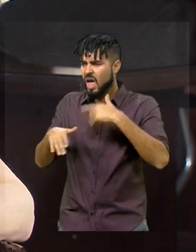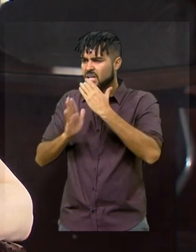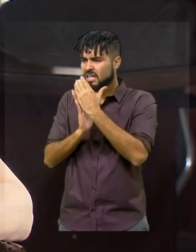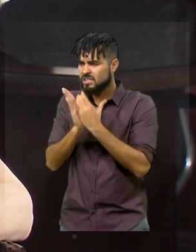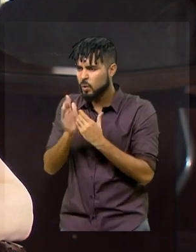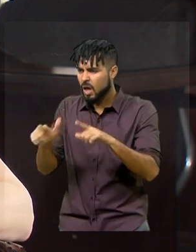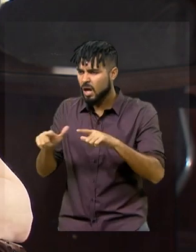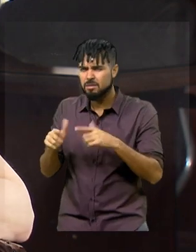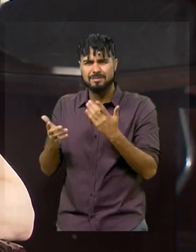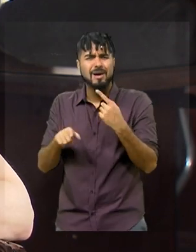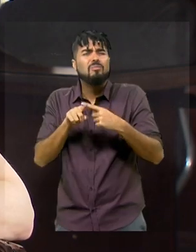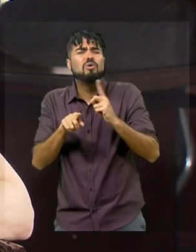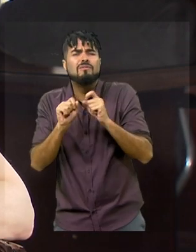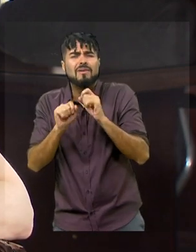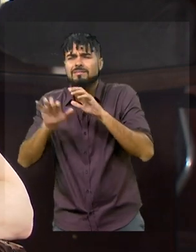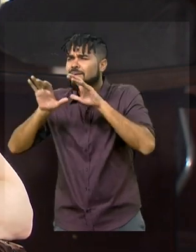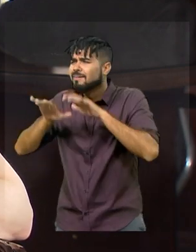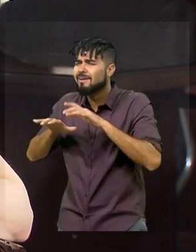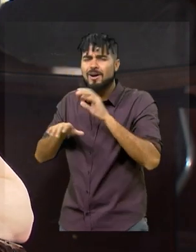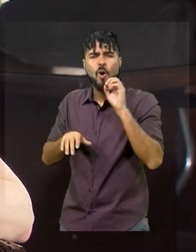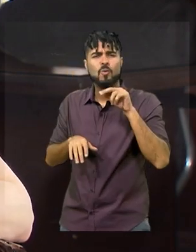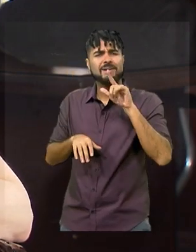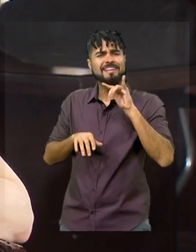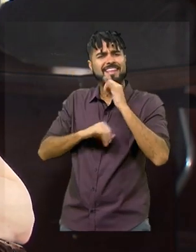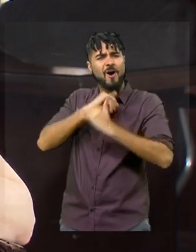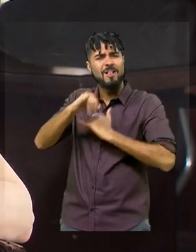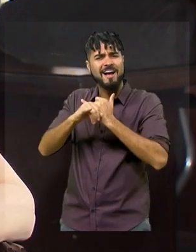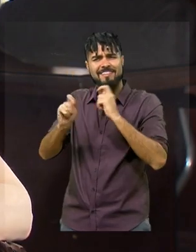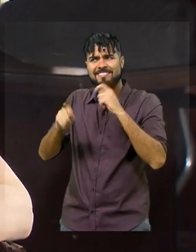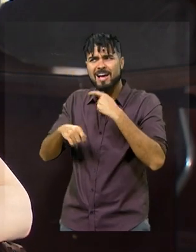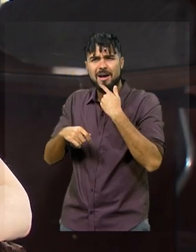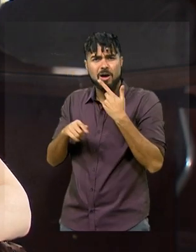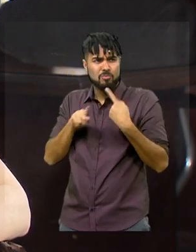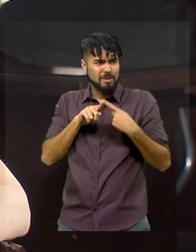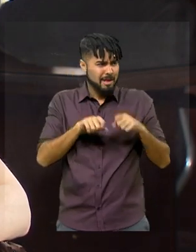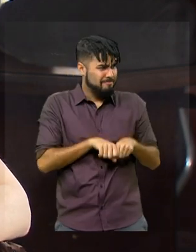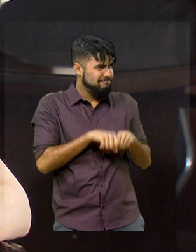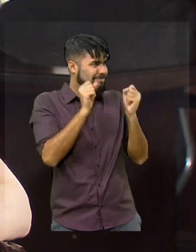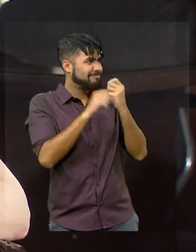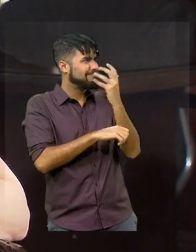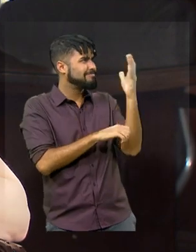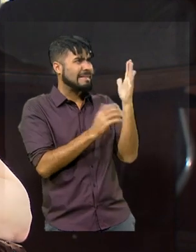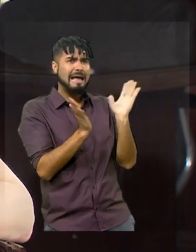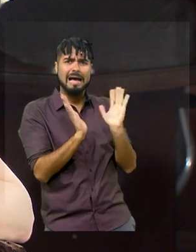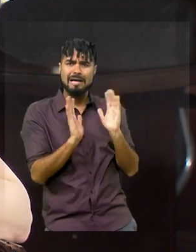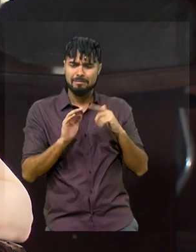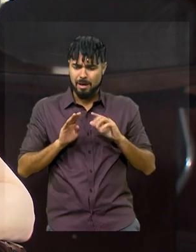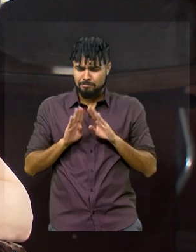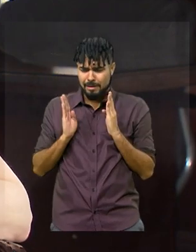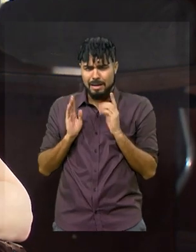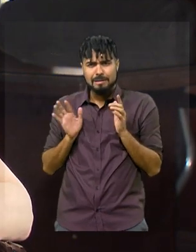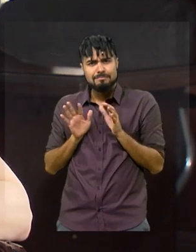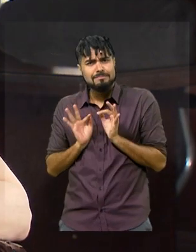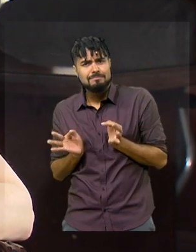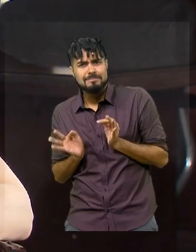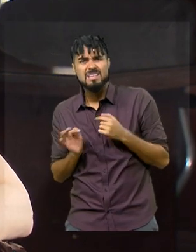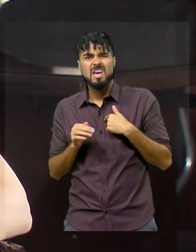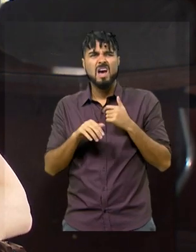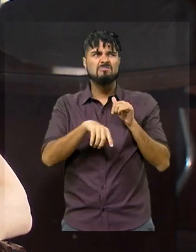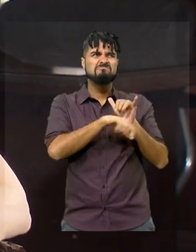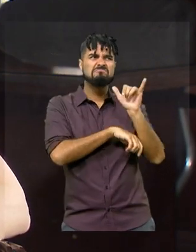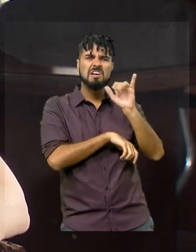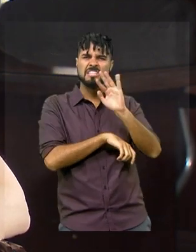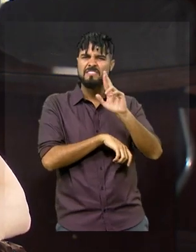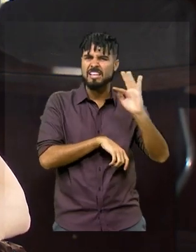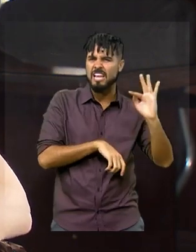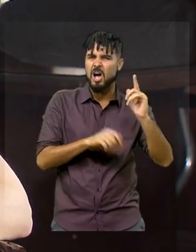que não isso online? Se tem baixo risco ambiental, baixo risco de sonegação e tudo